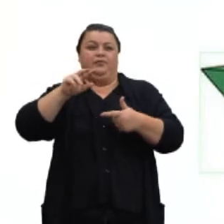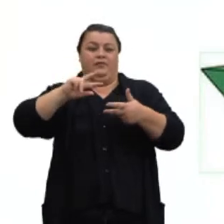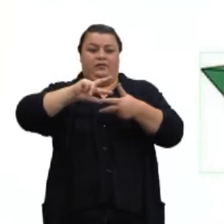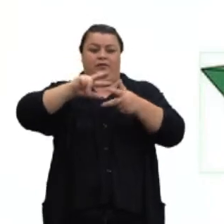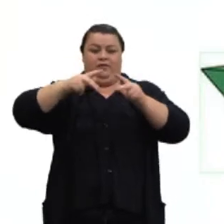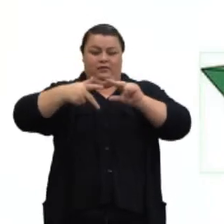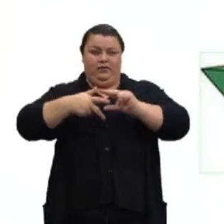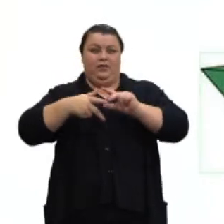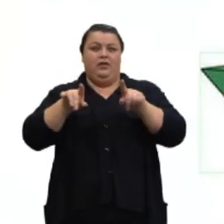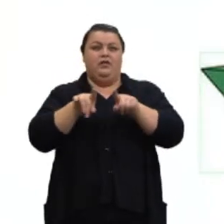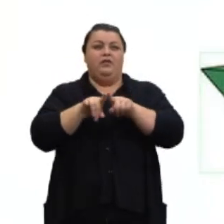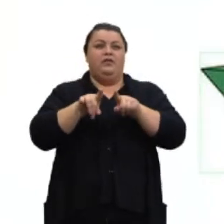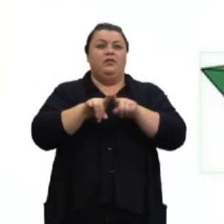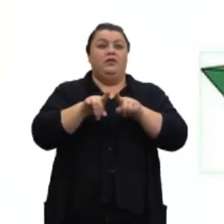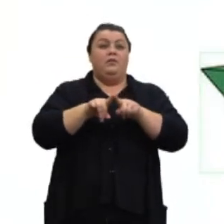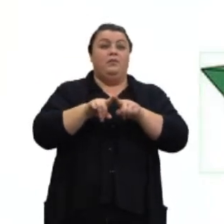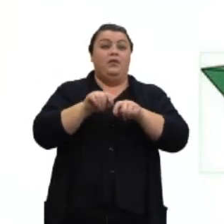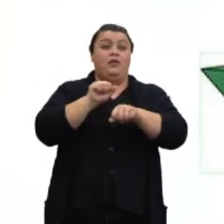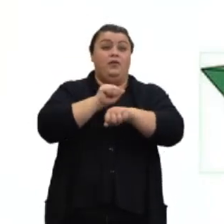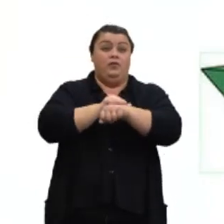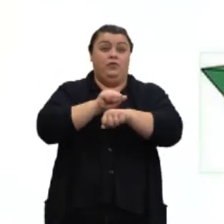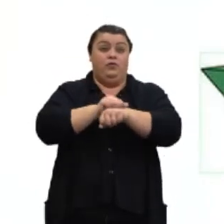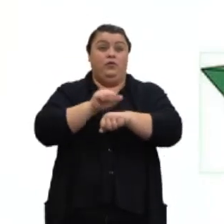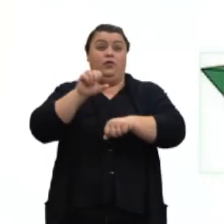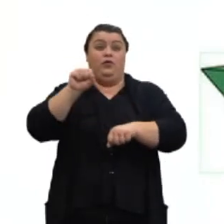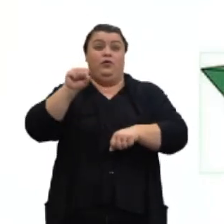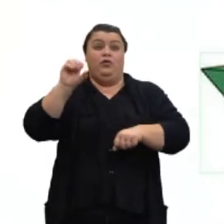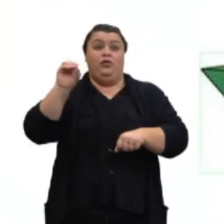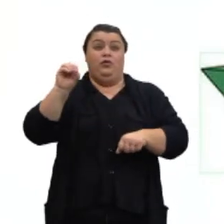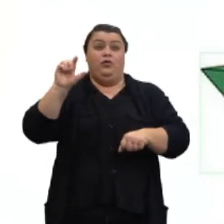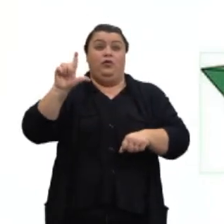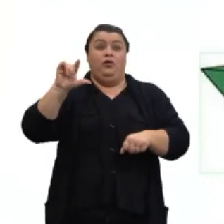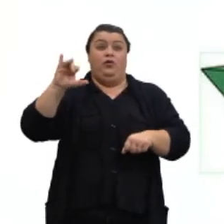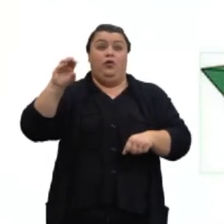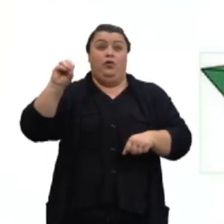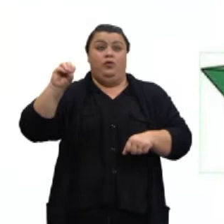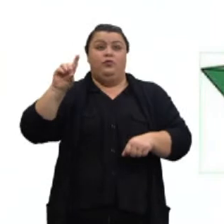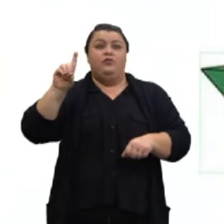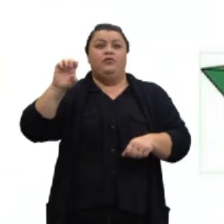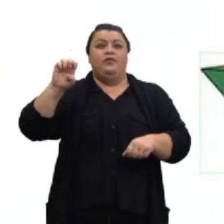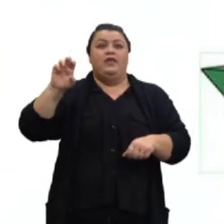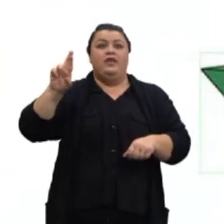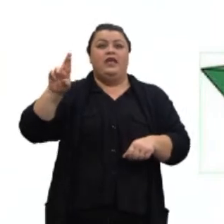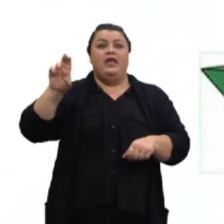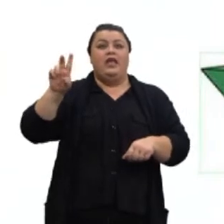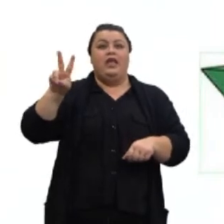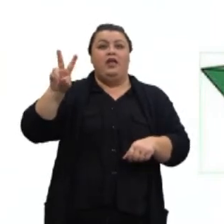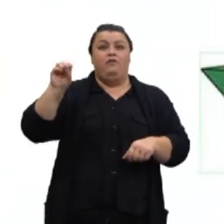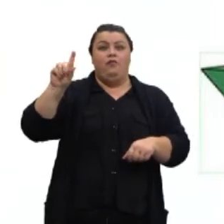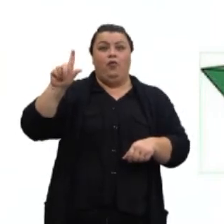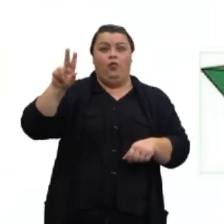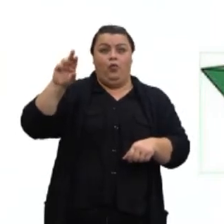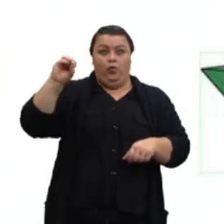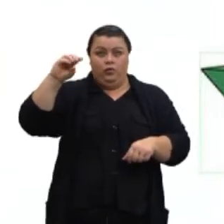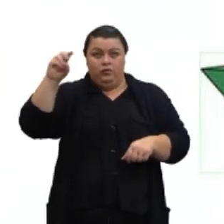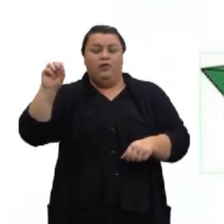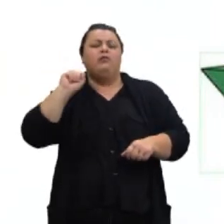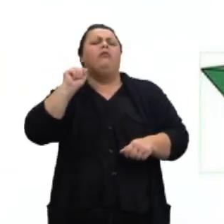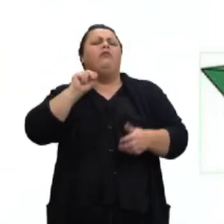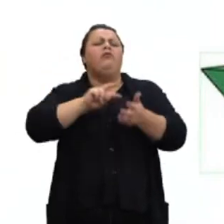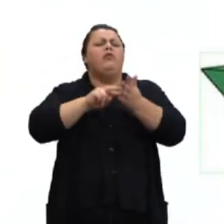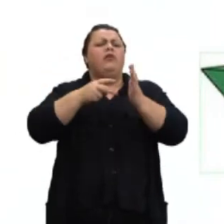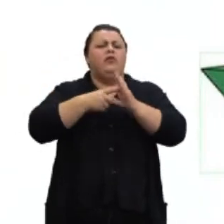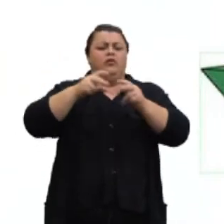certo? E nós vamos falar dos sólidos de revolução. O que é um poliedro? Um poliedro, a gente viu, né? Que é